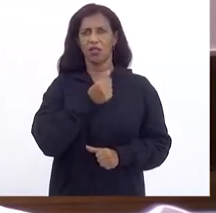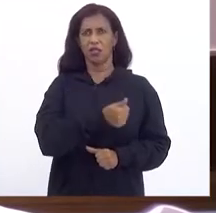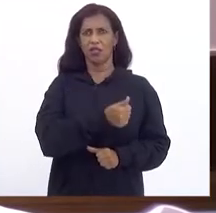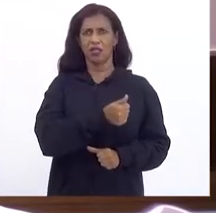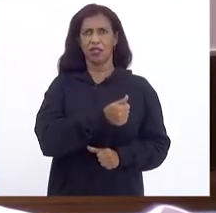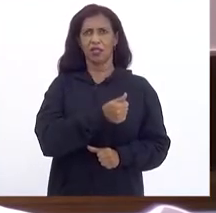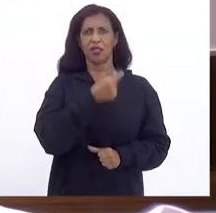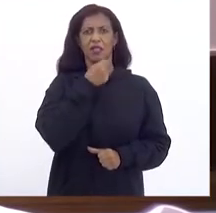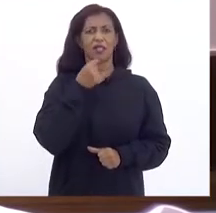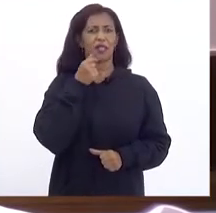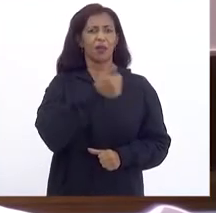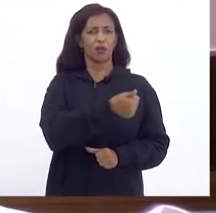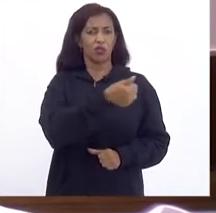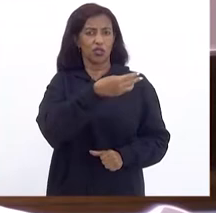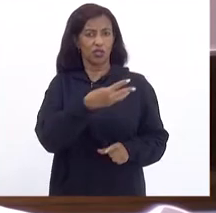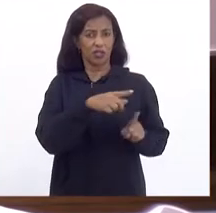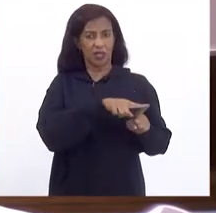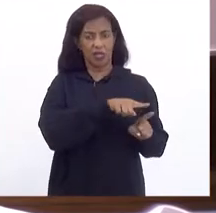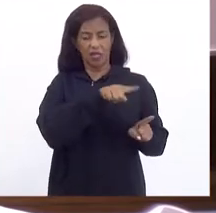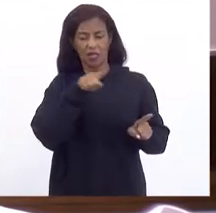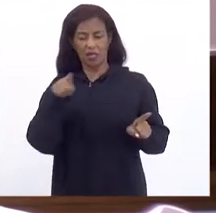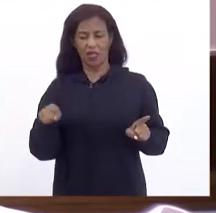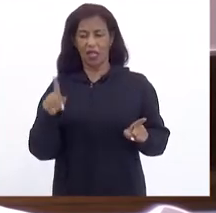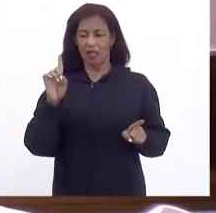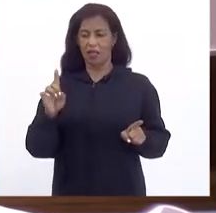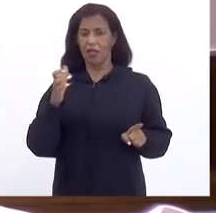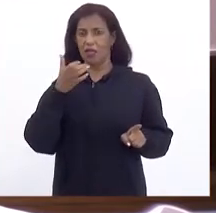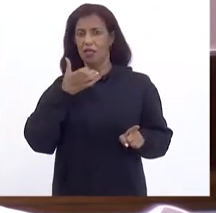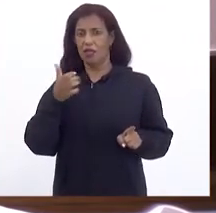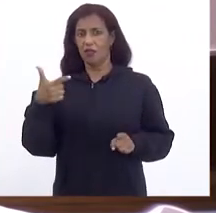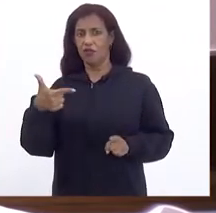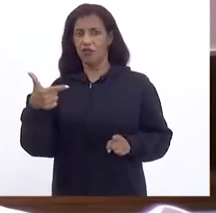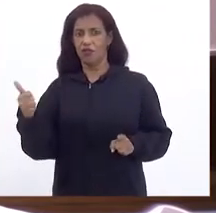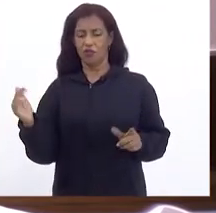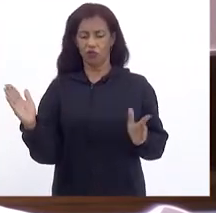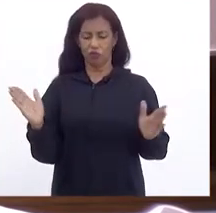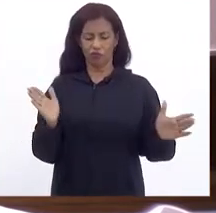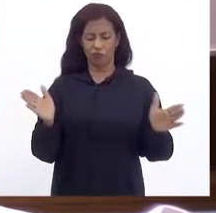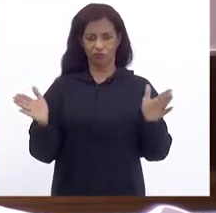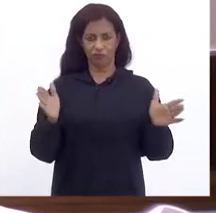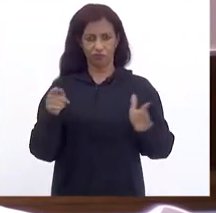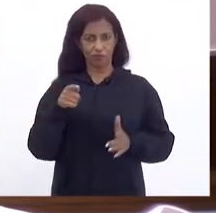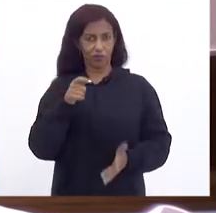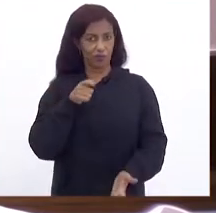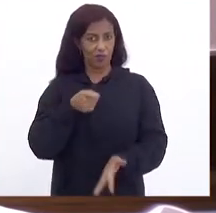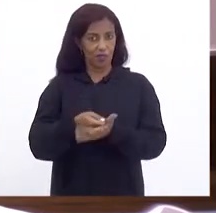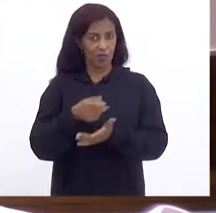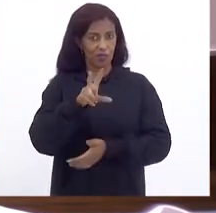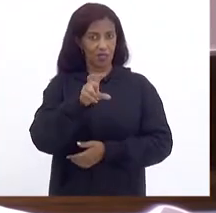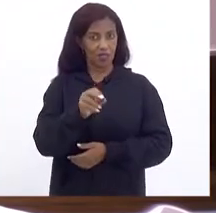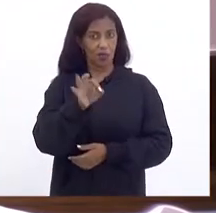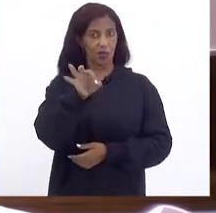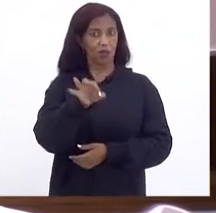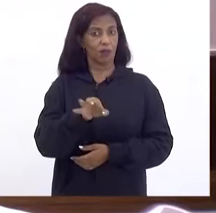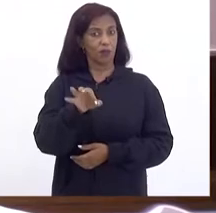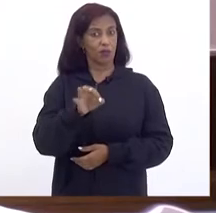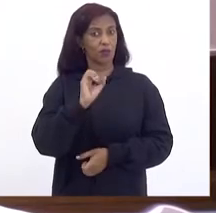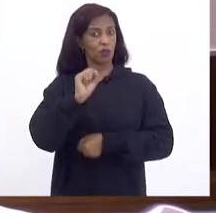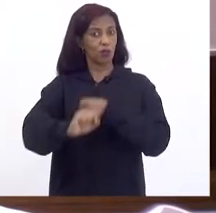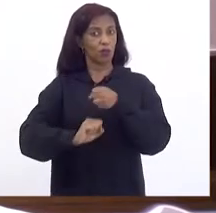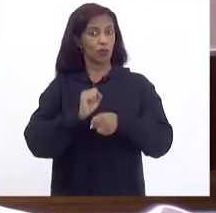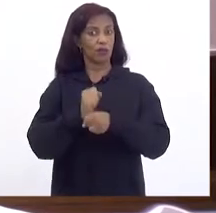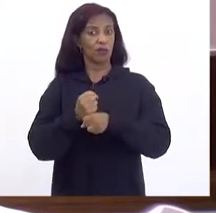setembro de 17 A dezembro de 21 Que vai ser pago 50% Em 22